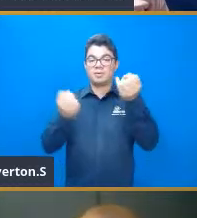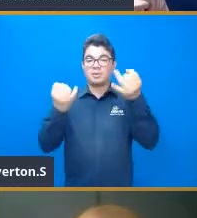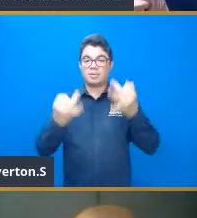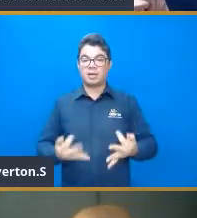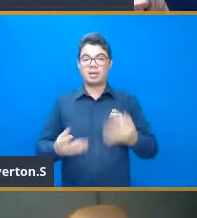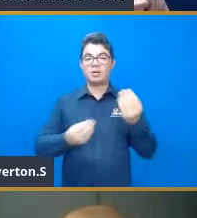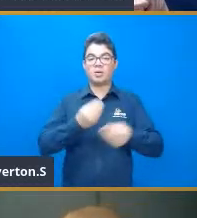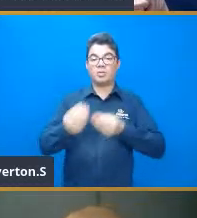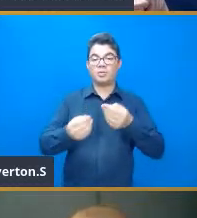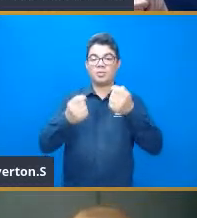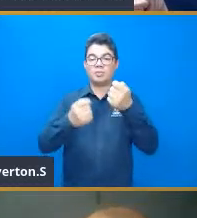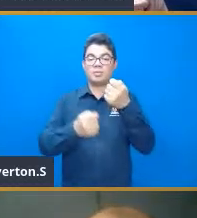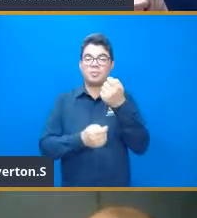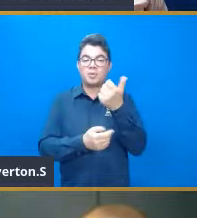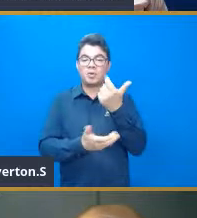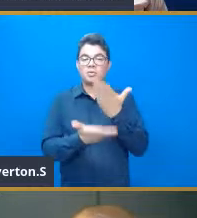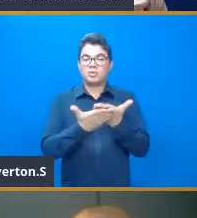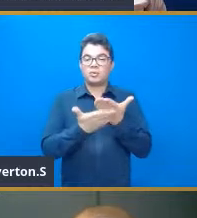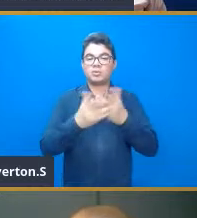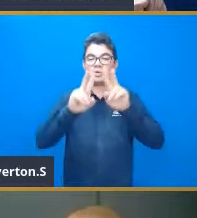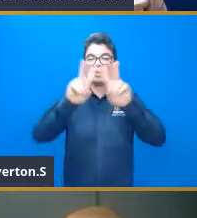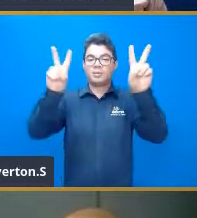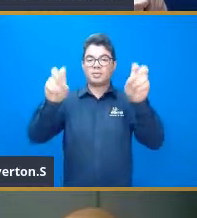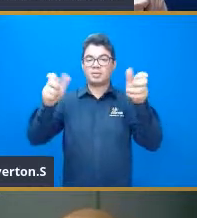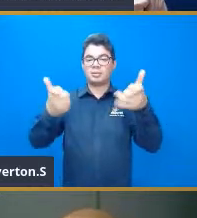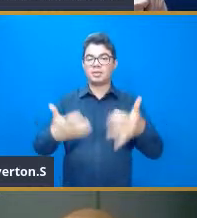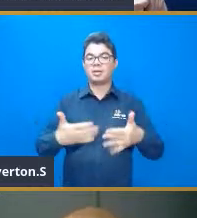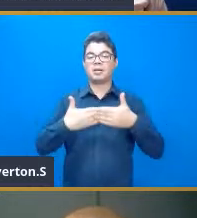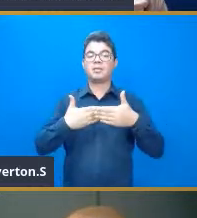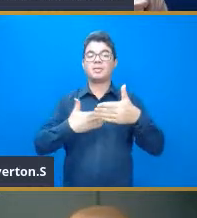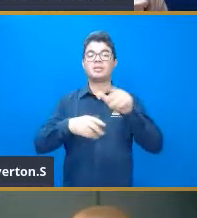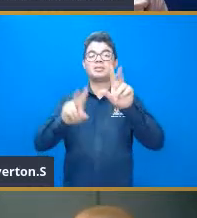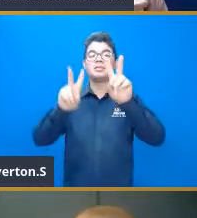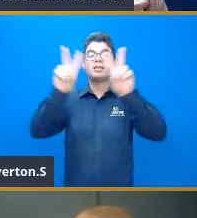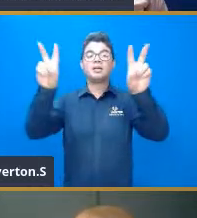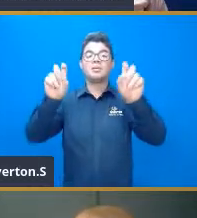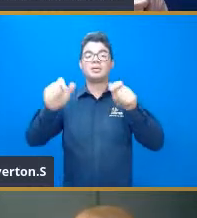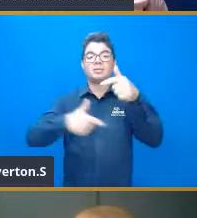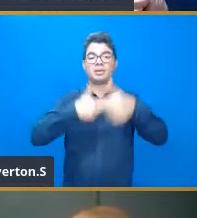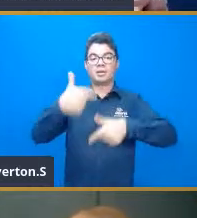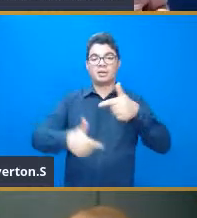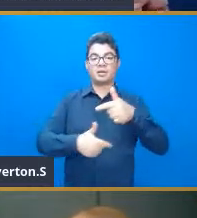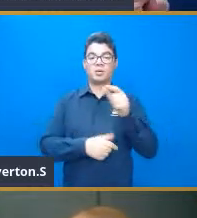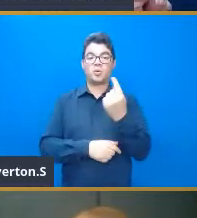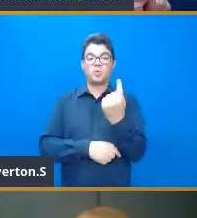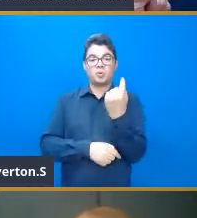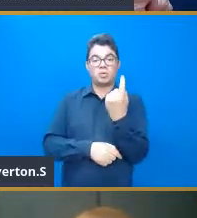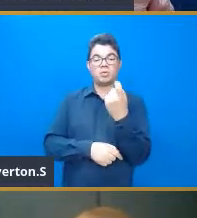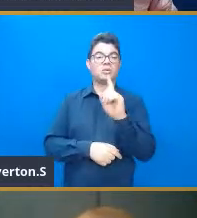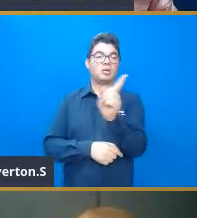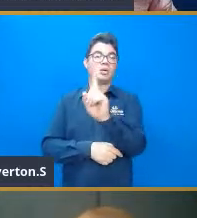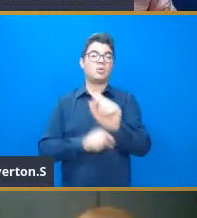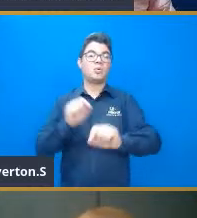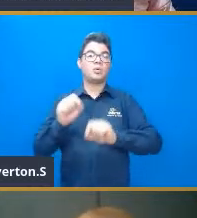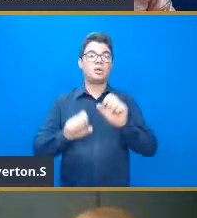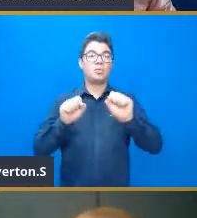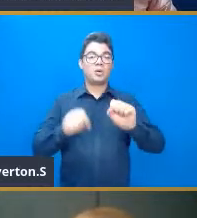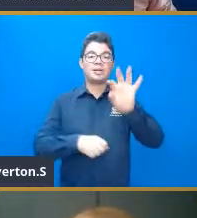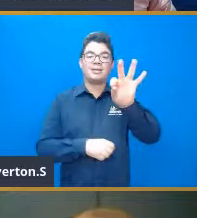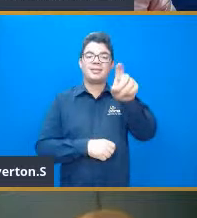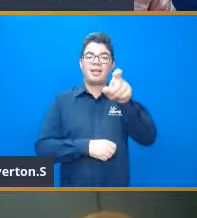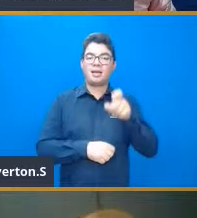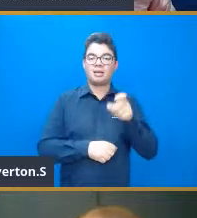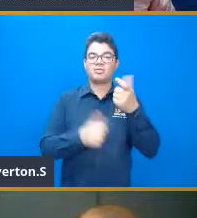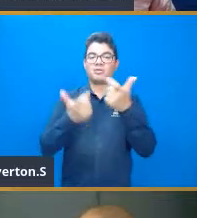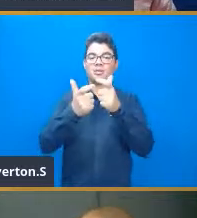pouquinho a respeito desses estudos também, mas não é o único tema que a gente pode trabalhar. Nós podemos pensar, por exemplo, na taxa de crescimento de tecidos